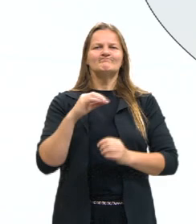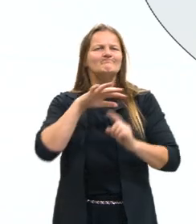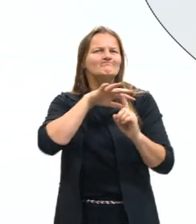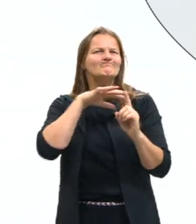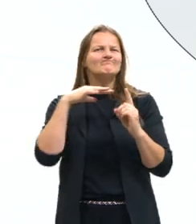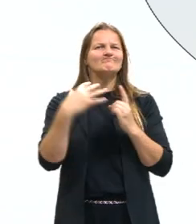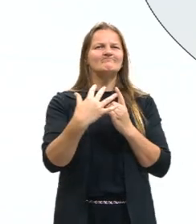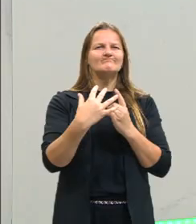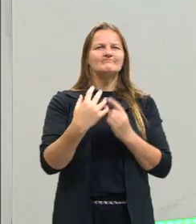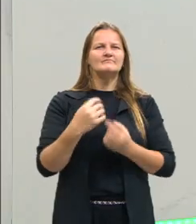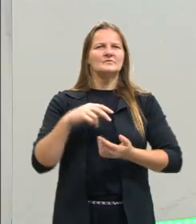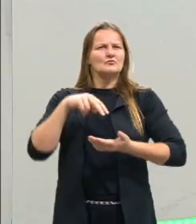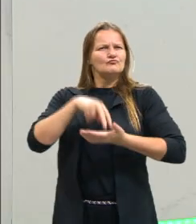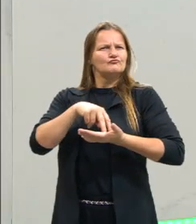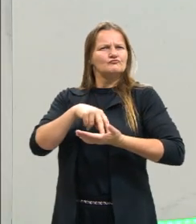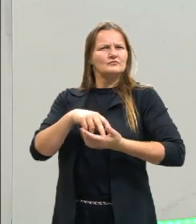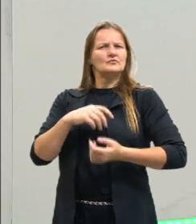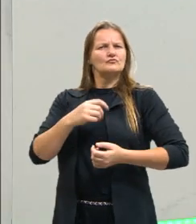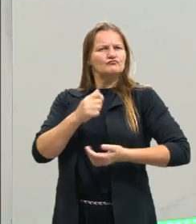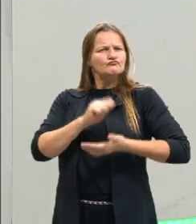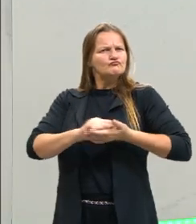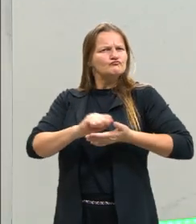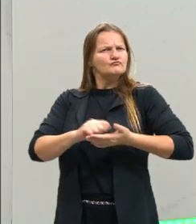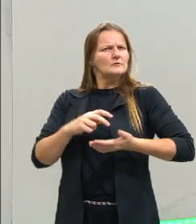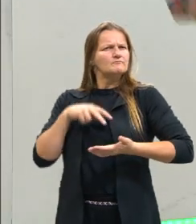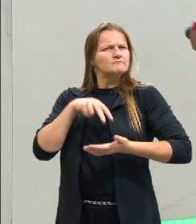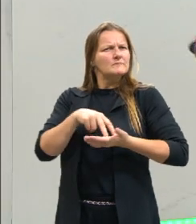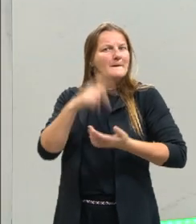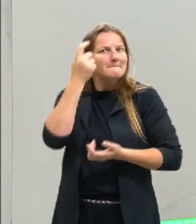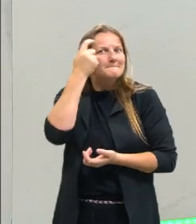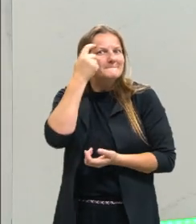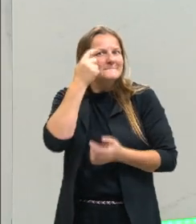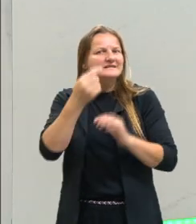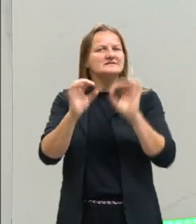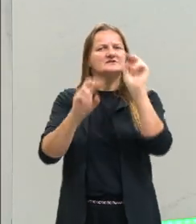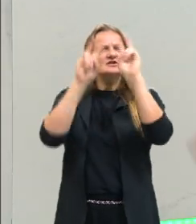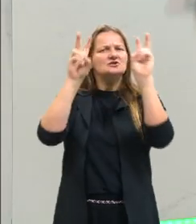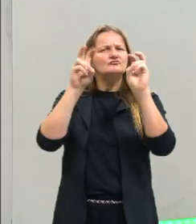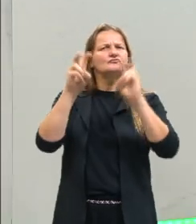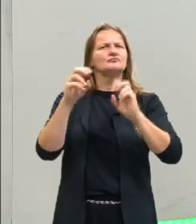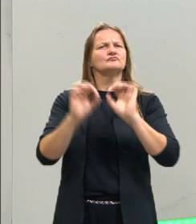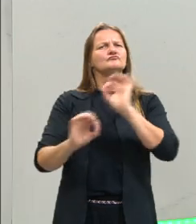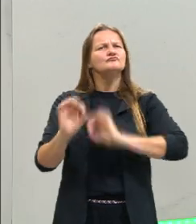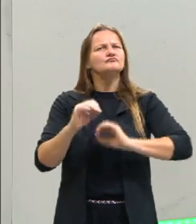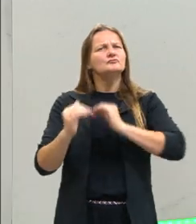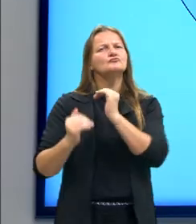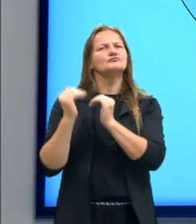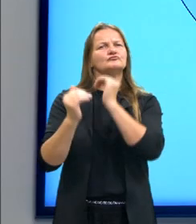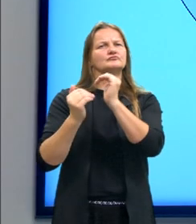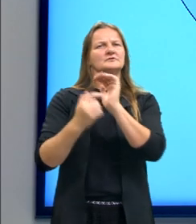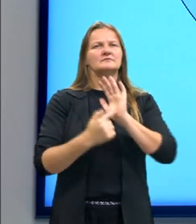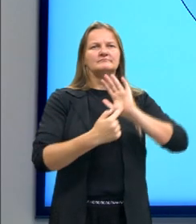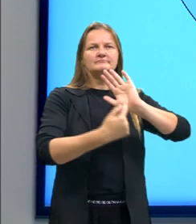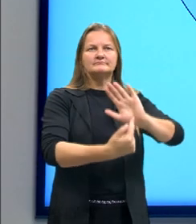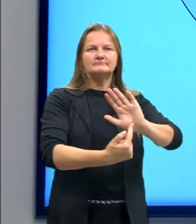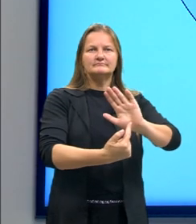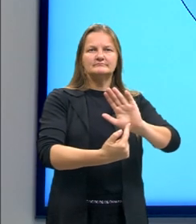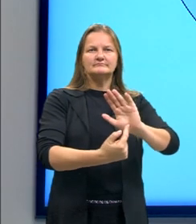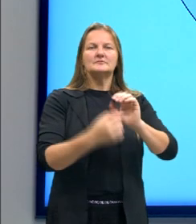esse texto. Que o meu texto é autêntico, que eu pensei algo a respeito daquilo e é assim que ele vai aparecer